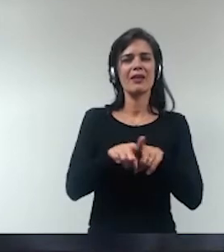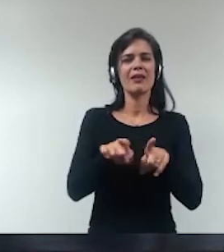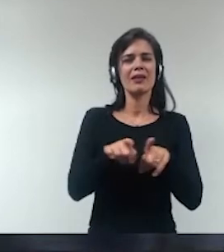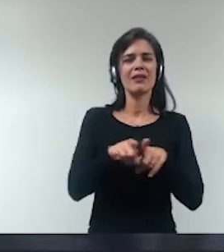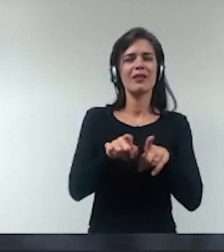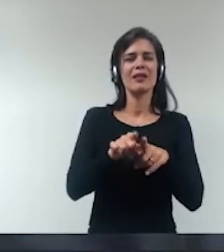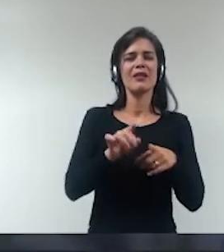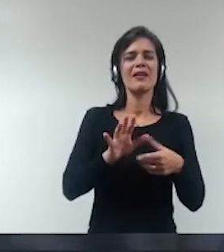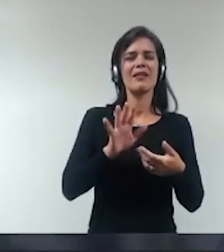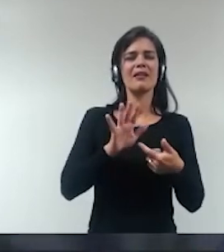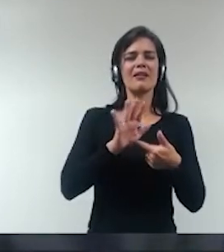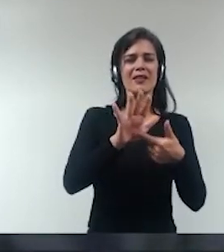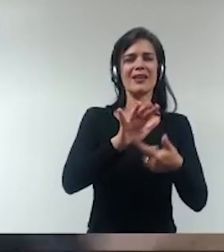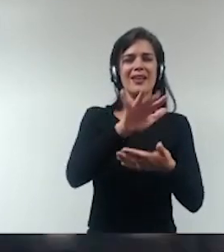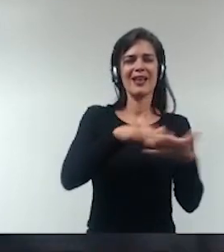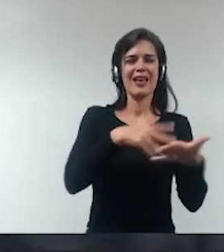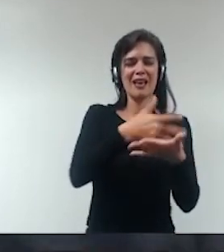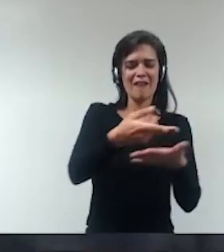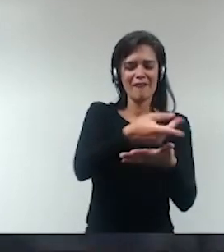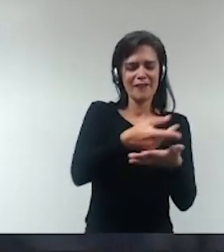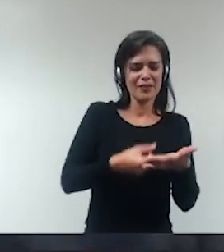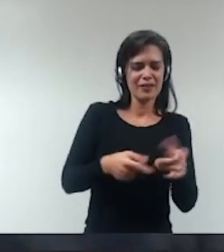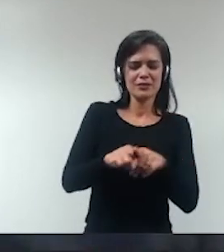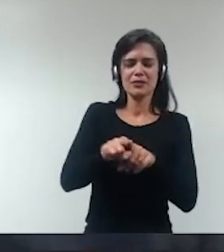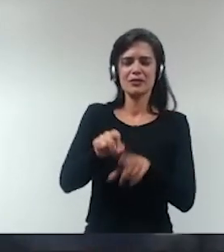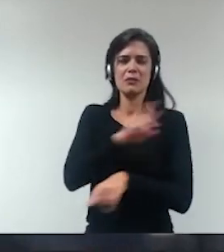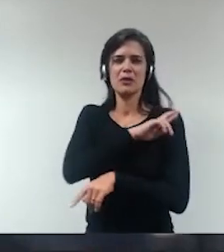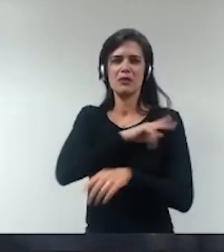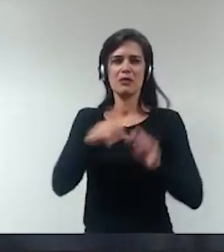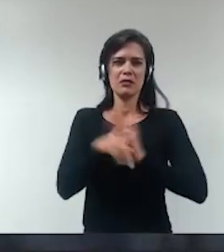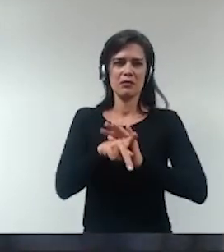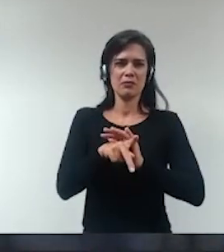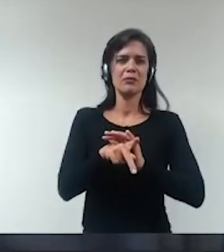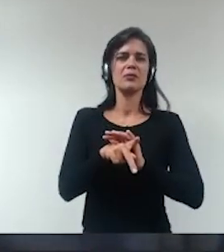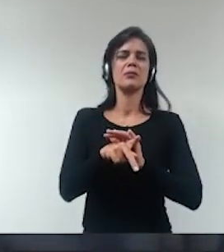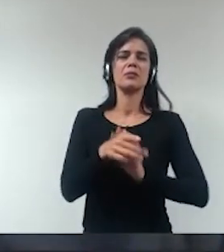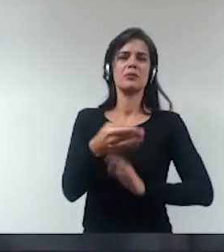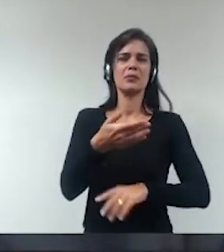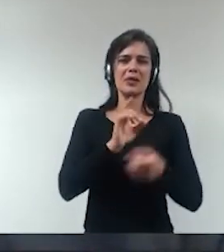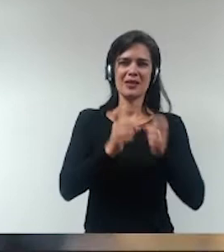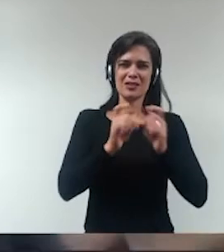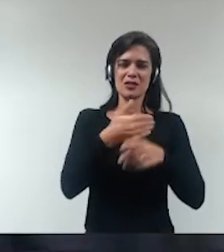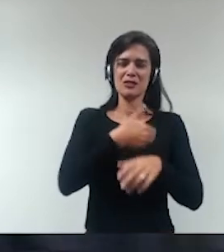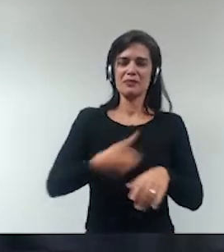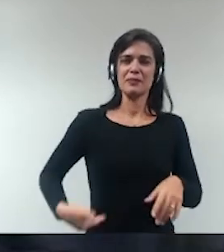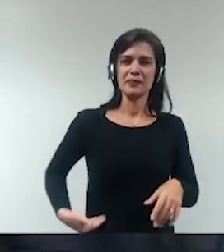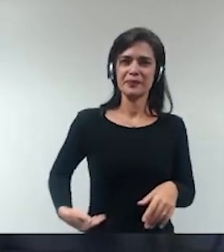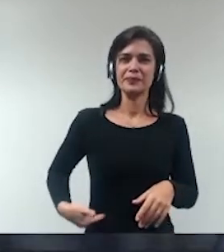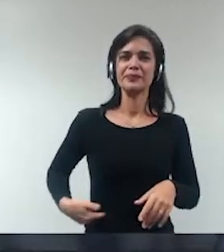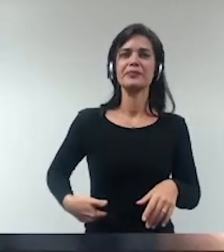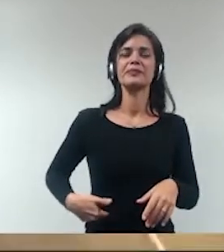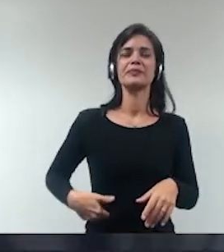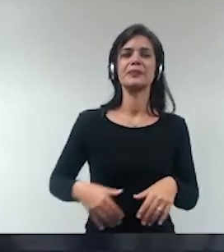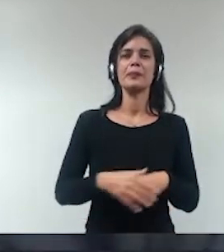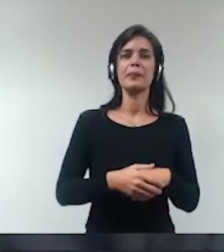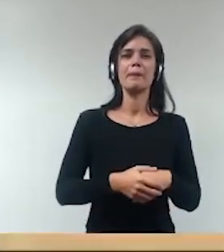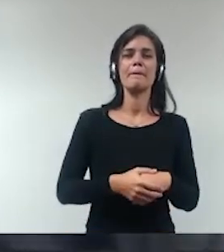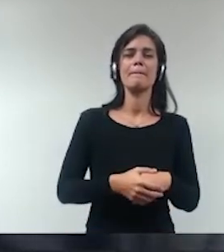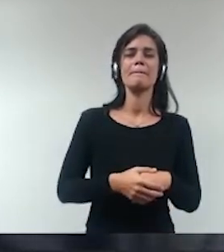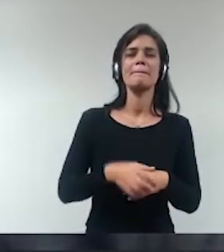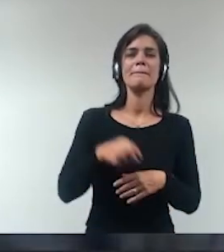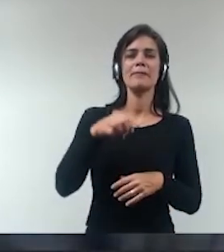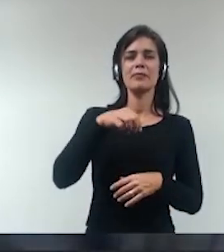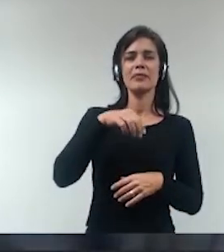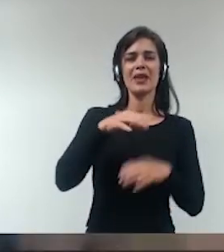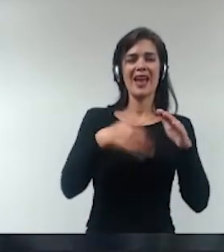e responsabilidades de entidades públicas a iniciativa privada incorporou salvo engano foi a General Motors